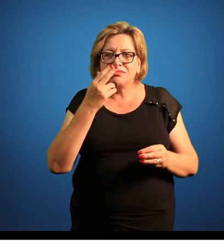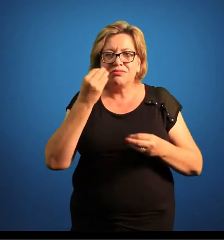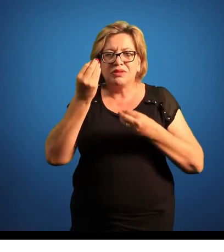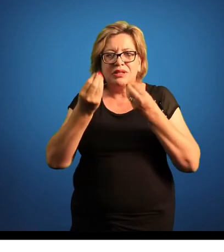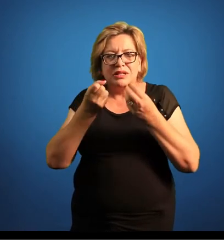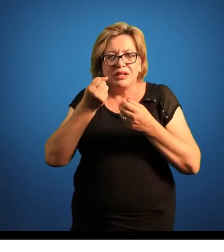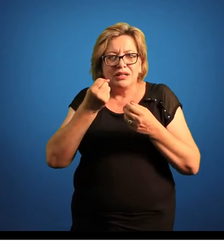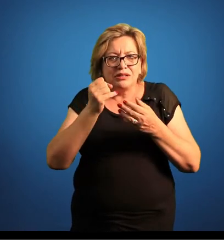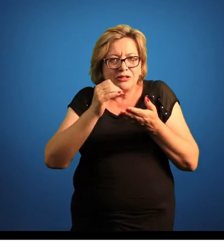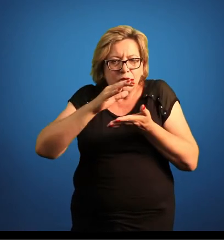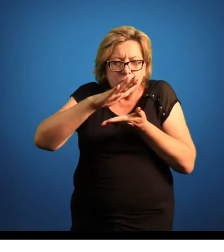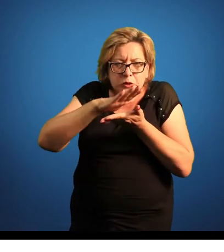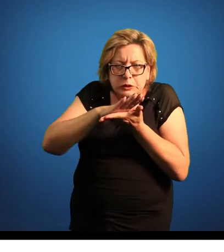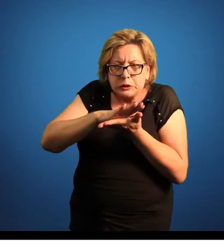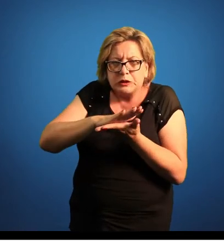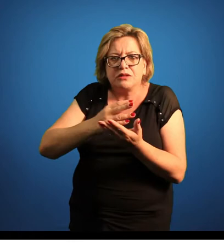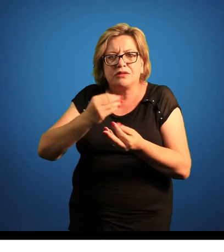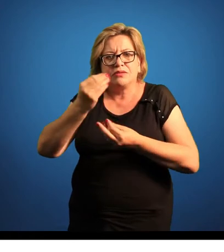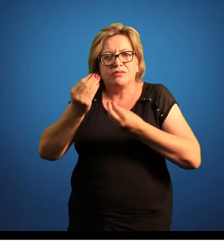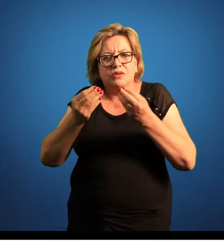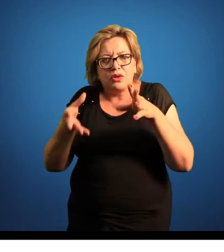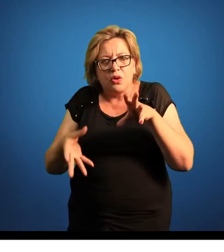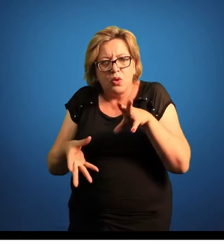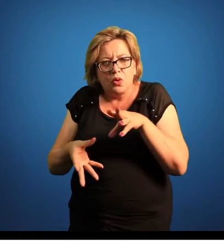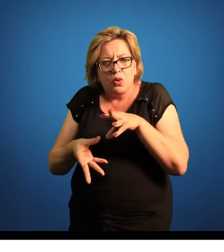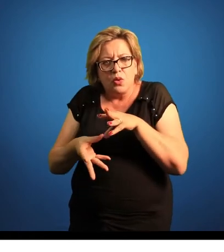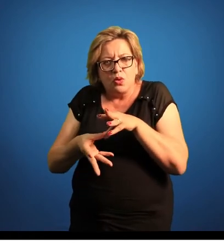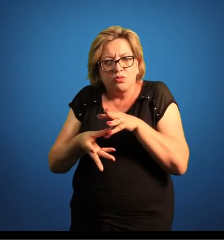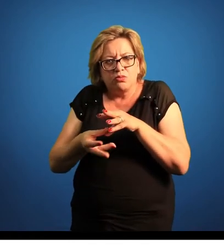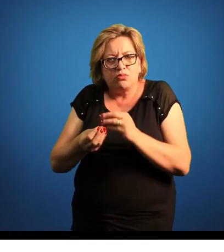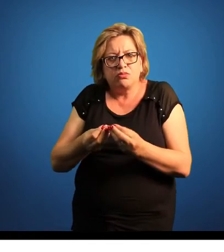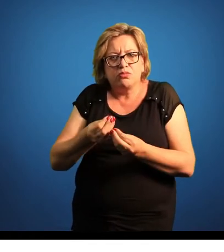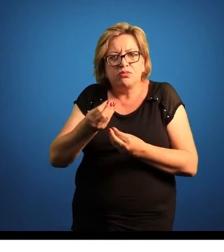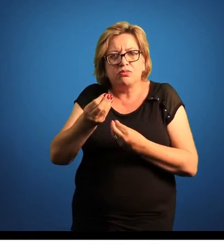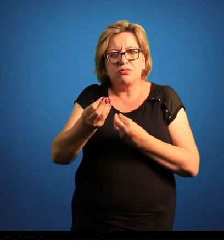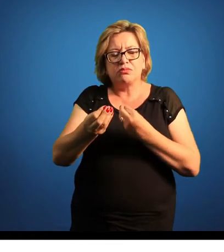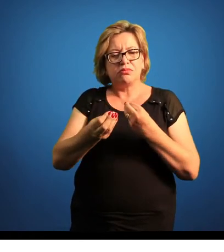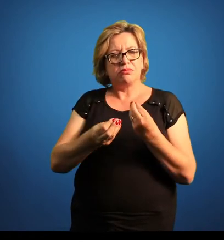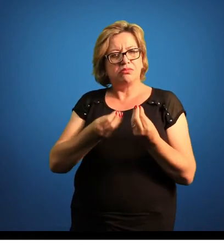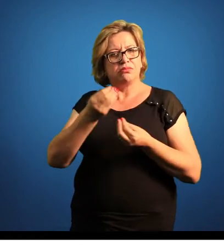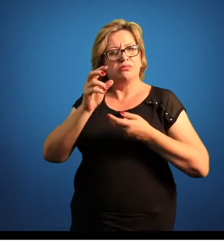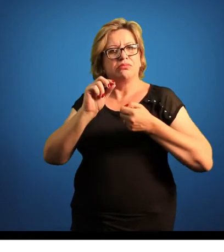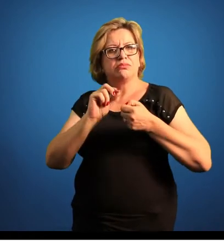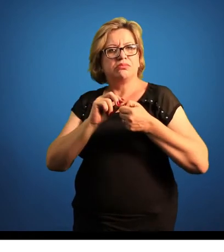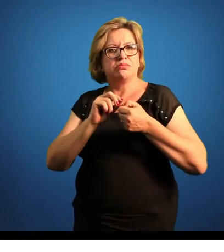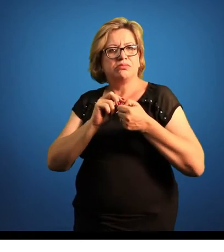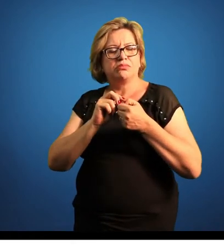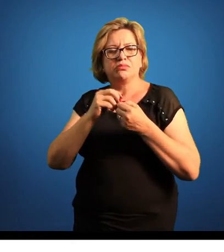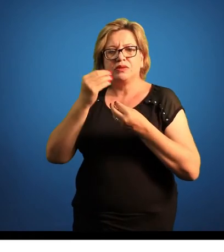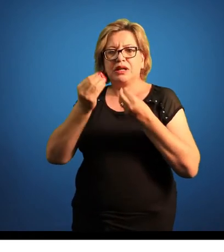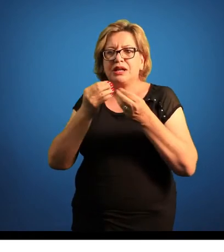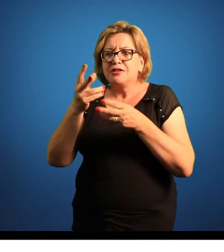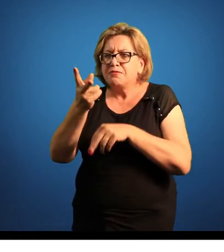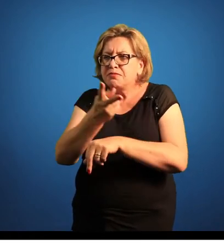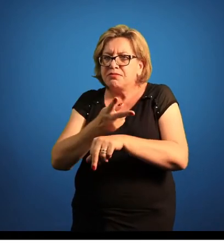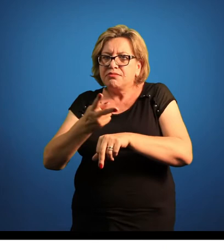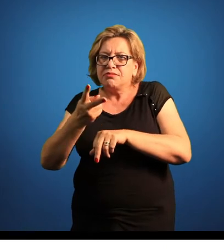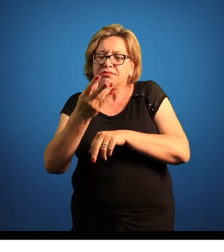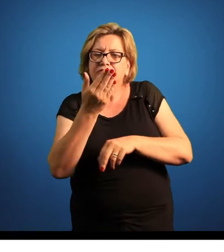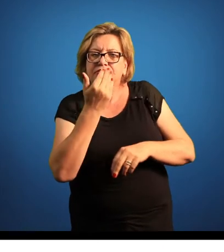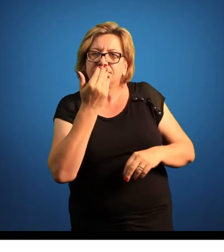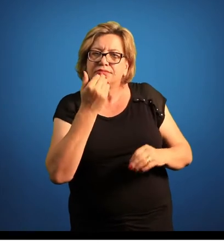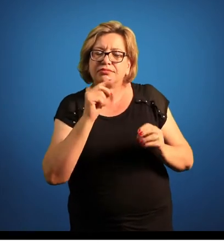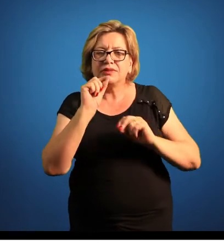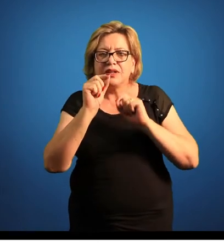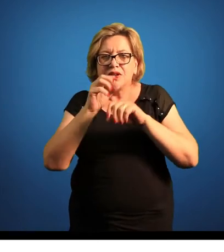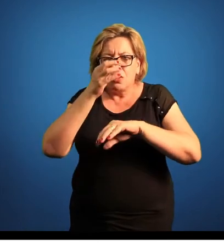se tornaram mais achatadas e diminuíram um pouco a sua capacidade de captura de alimento, como essa aqui, por exemplo.